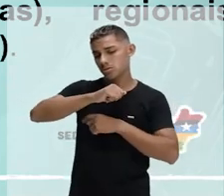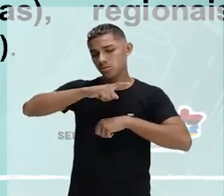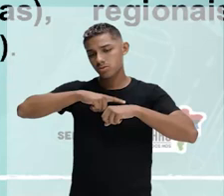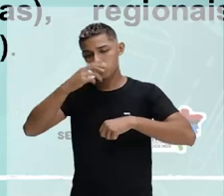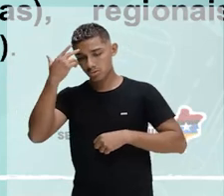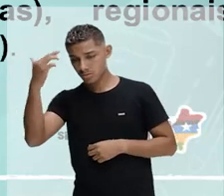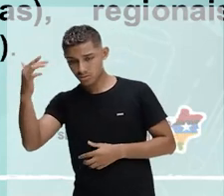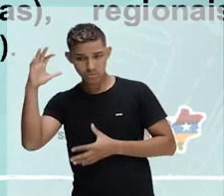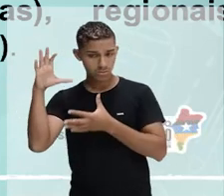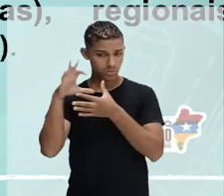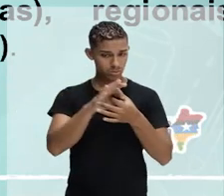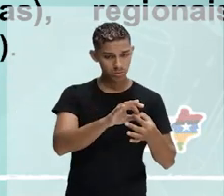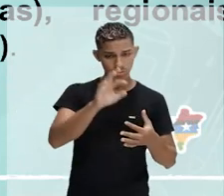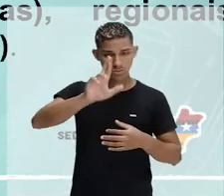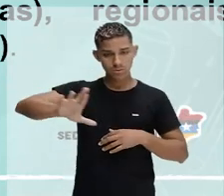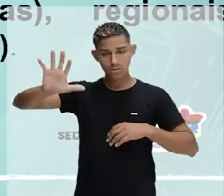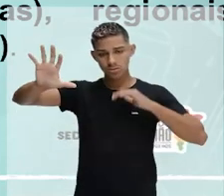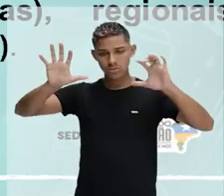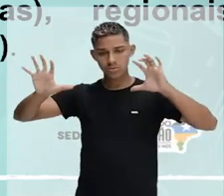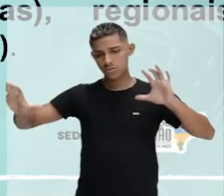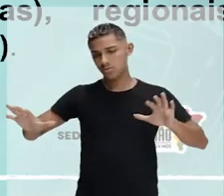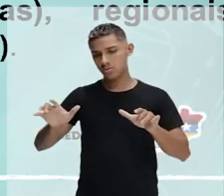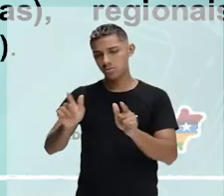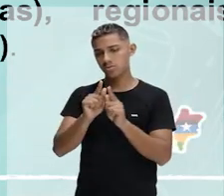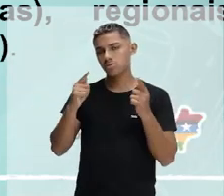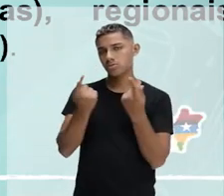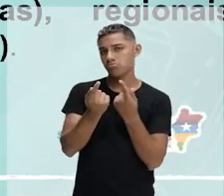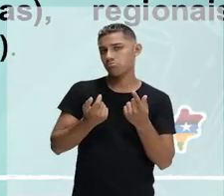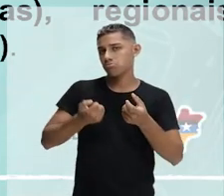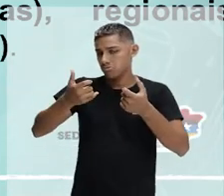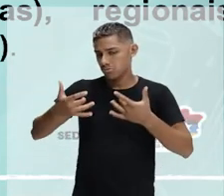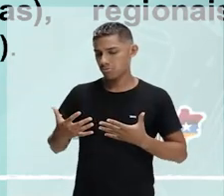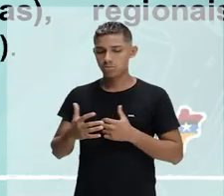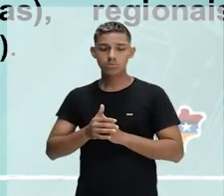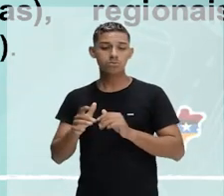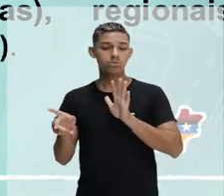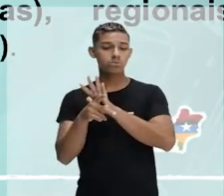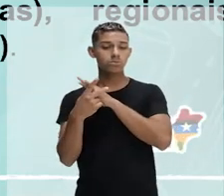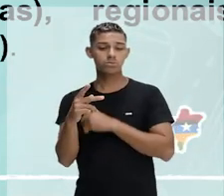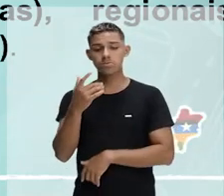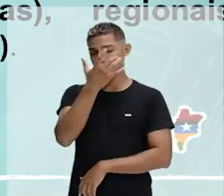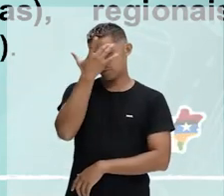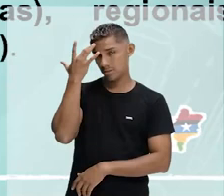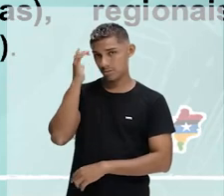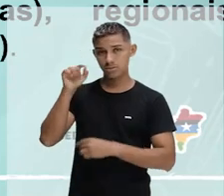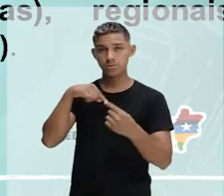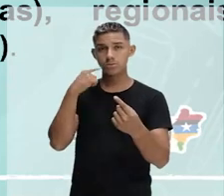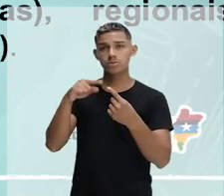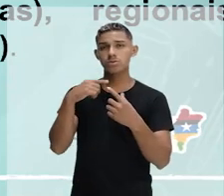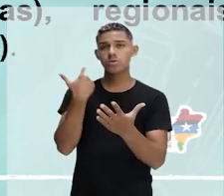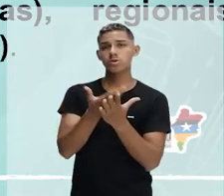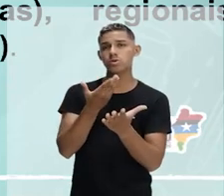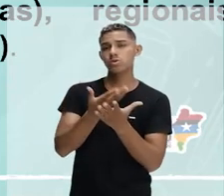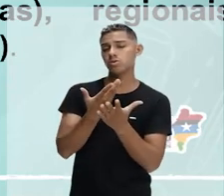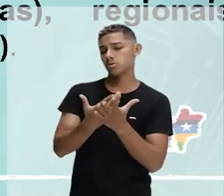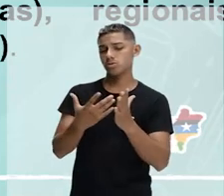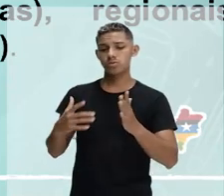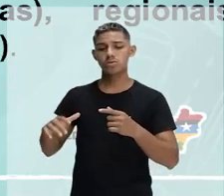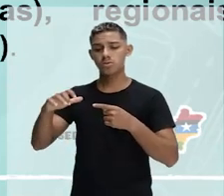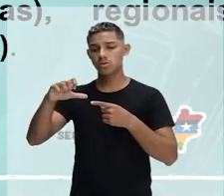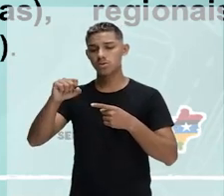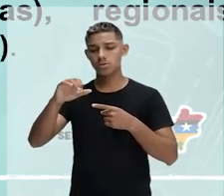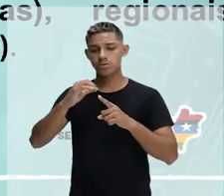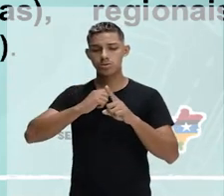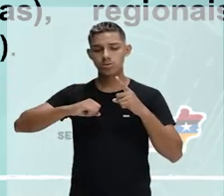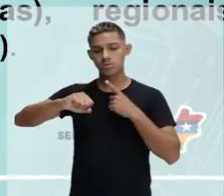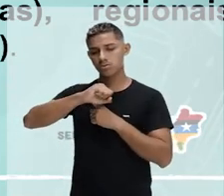contexto ou região em que um falante ou grupo social insere. Trata-se, pois, de objeto de estudo da sociolinguística. Ramo